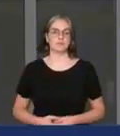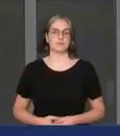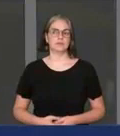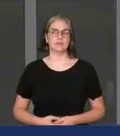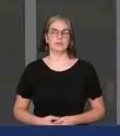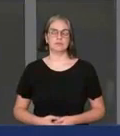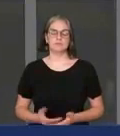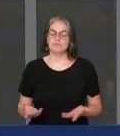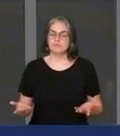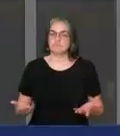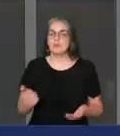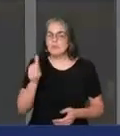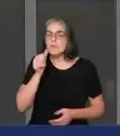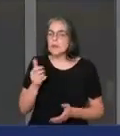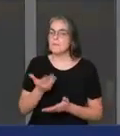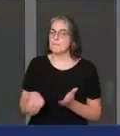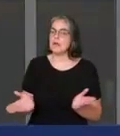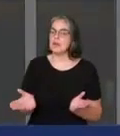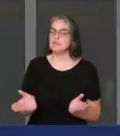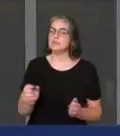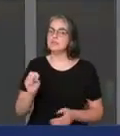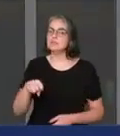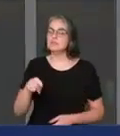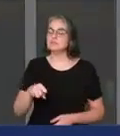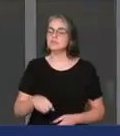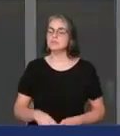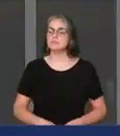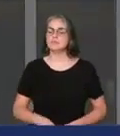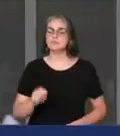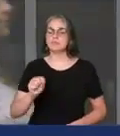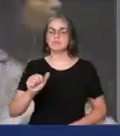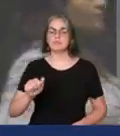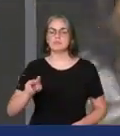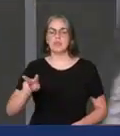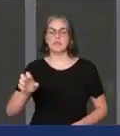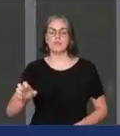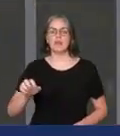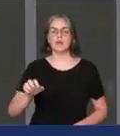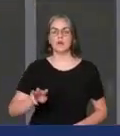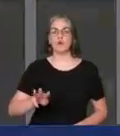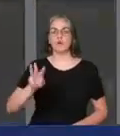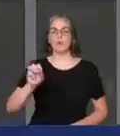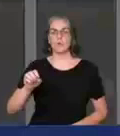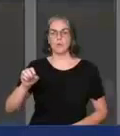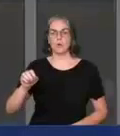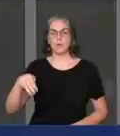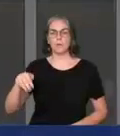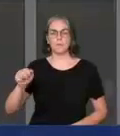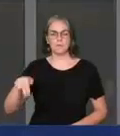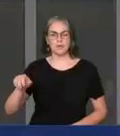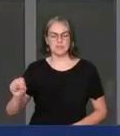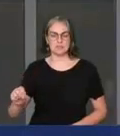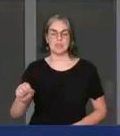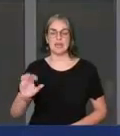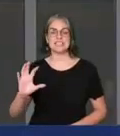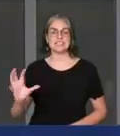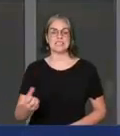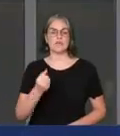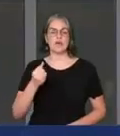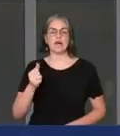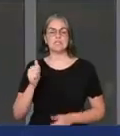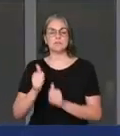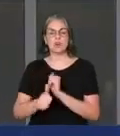perdendo os seus espaços. O grupo Save Women's Sport, que é salvem os esportes das mulheres,